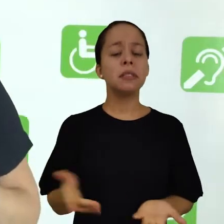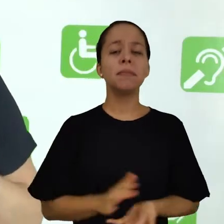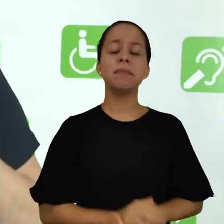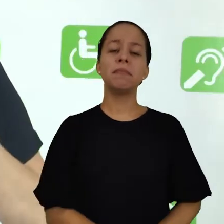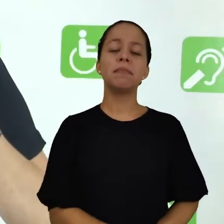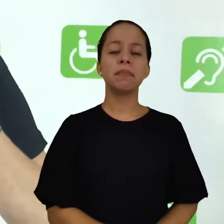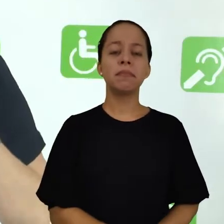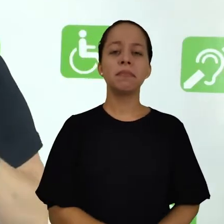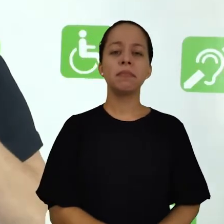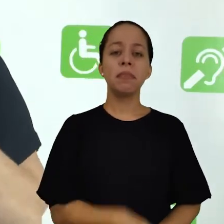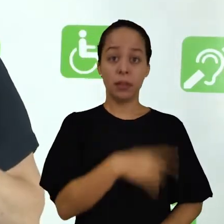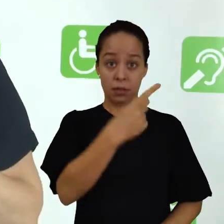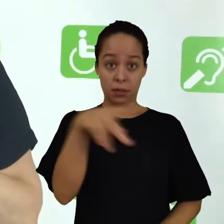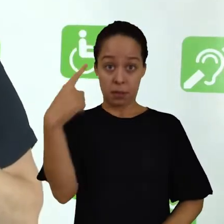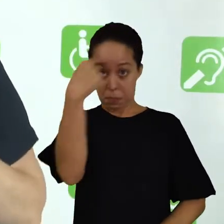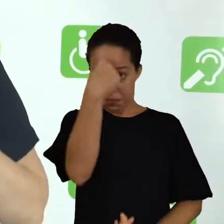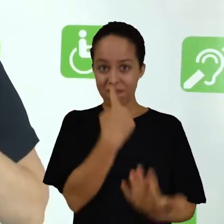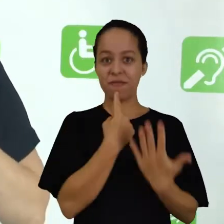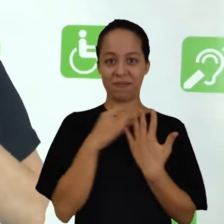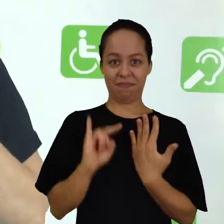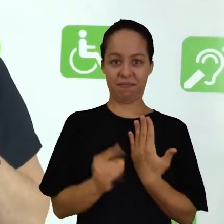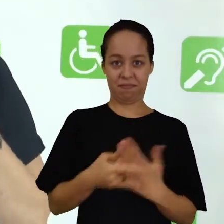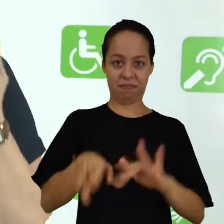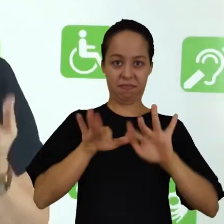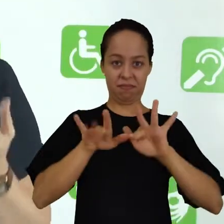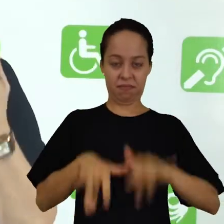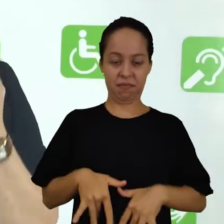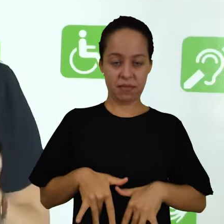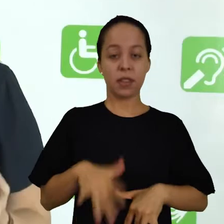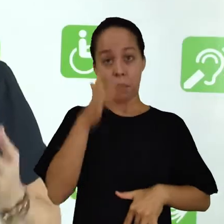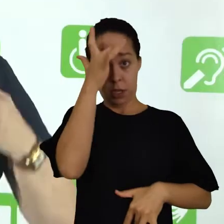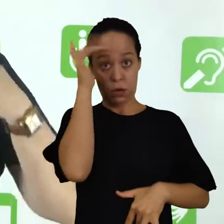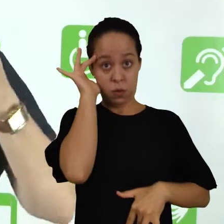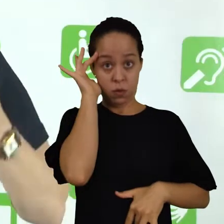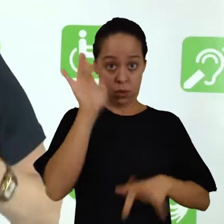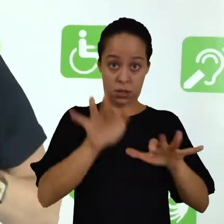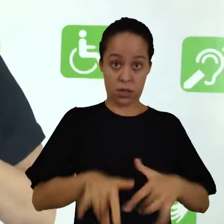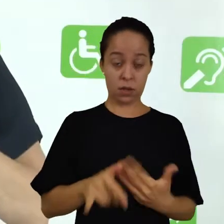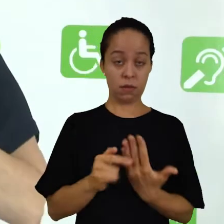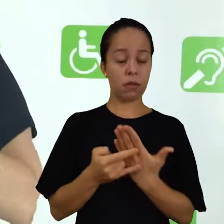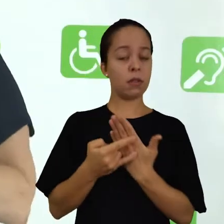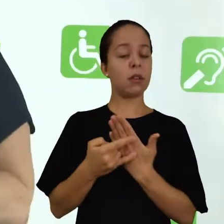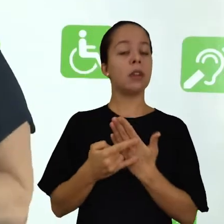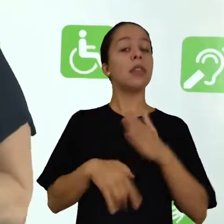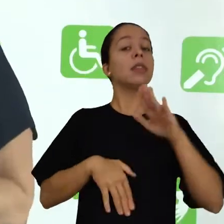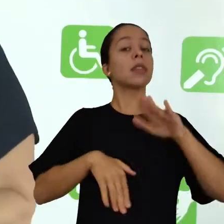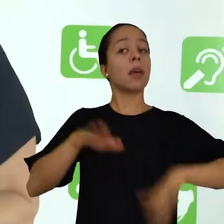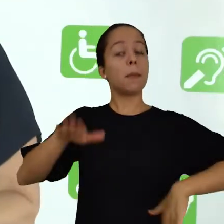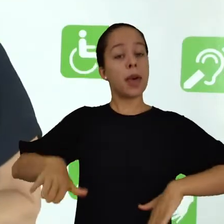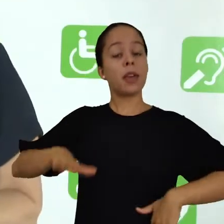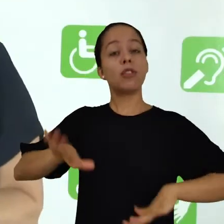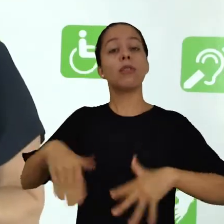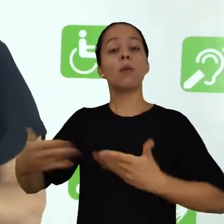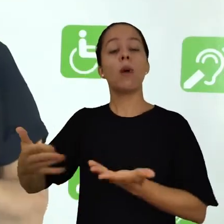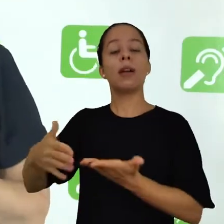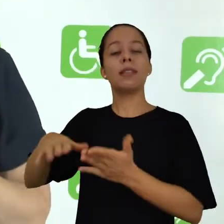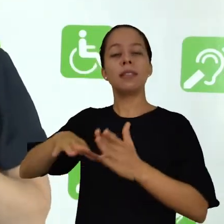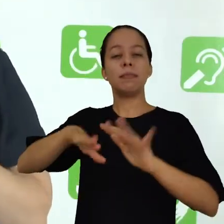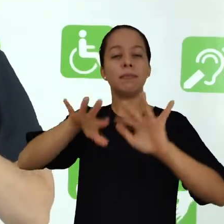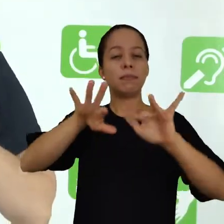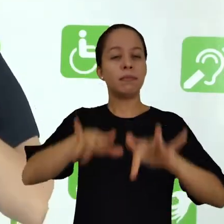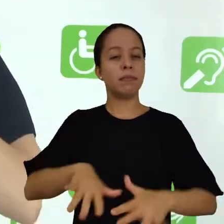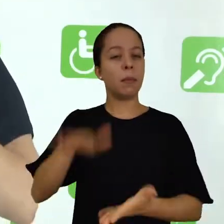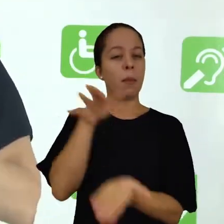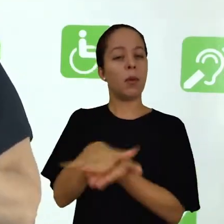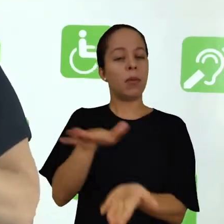perfil dos resenhistas ele varia tanto quanto as obras que são resenhadas. Mas